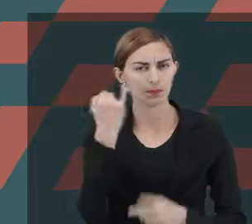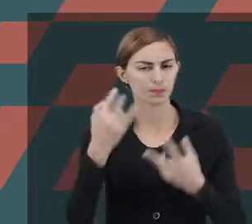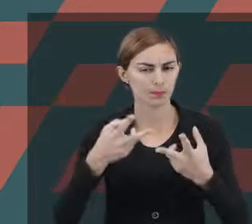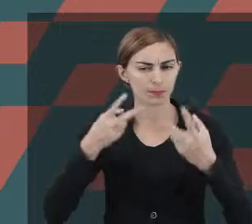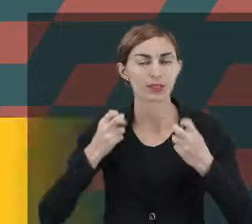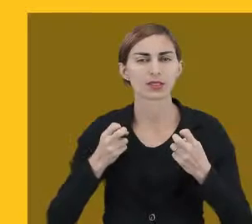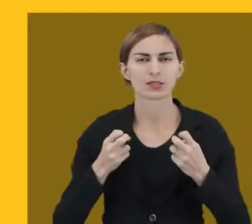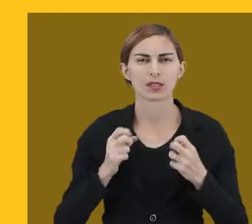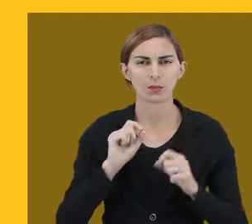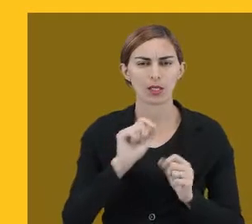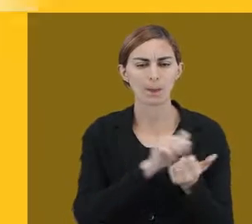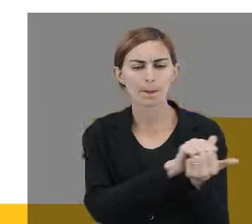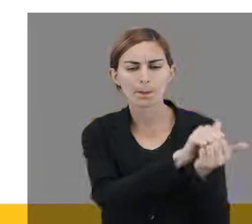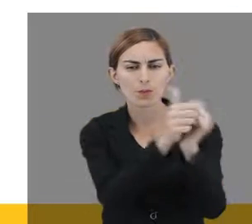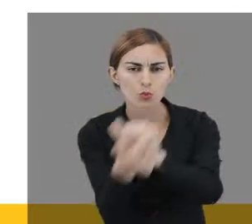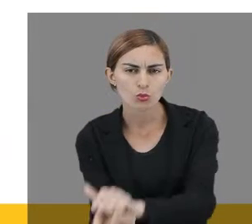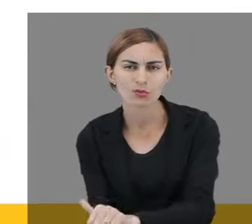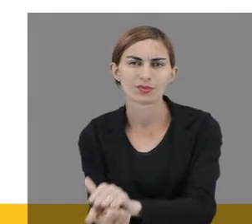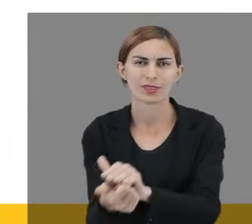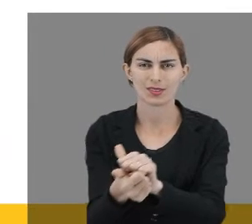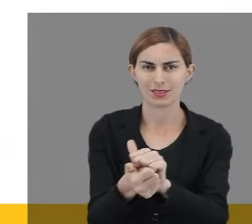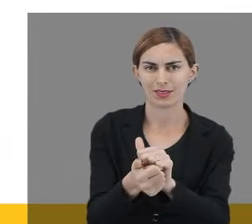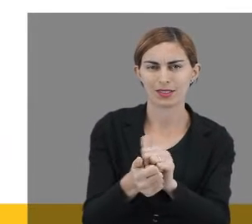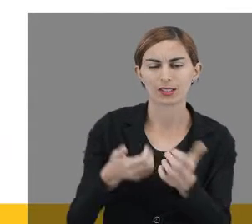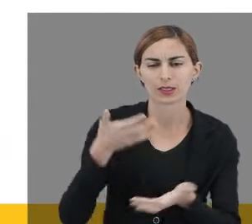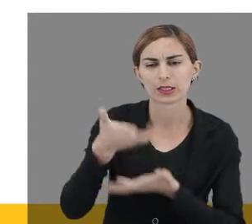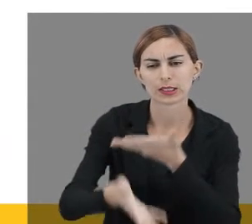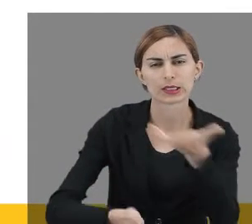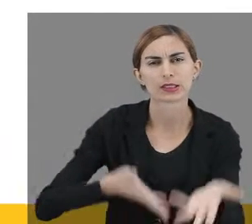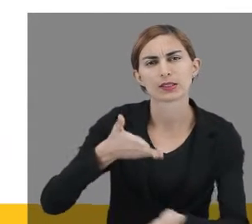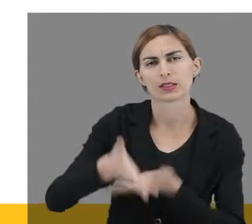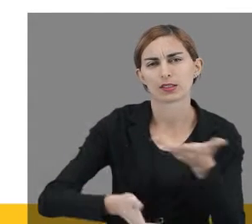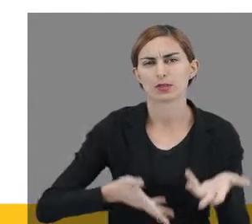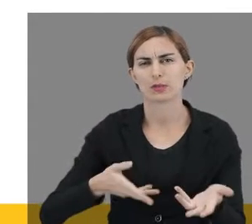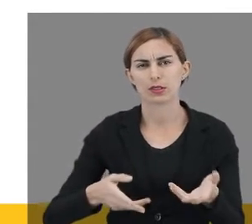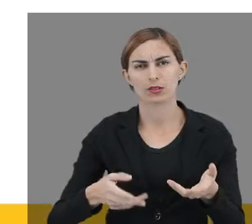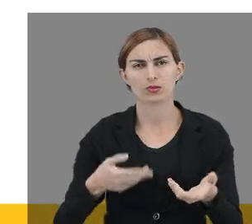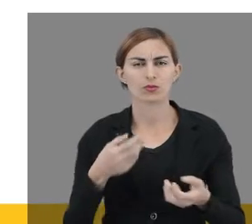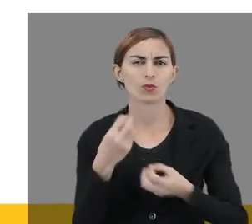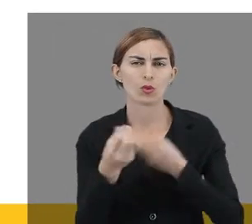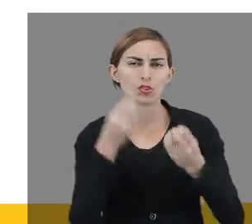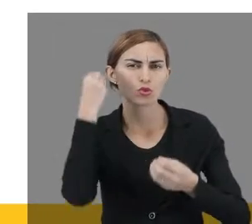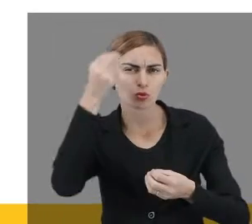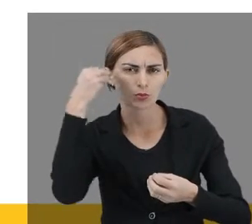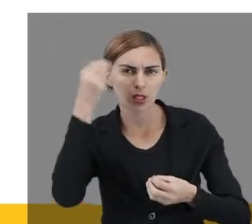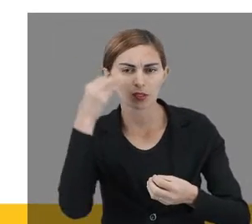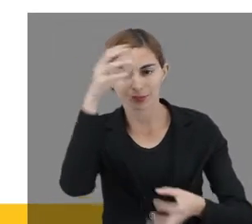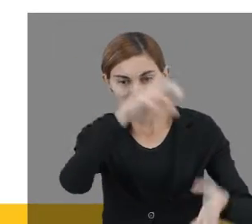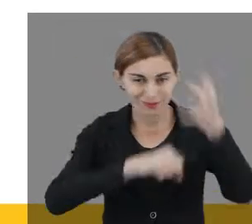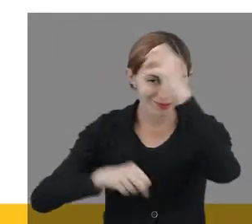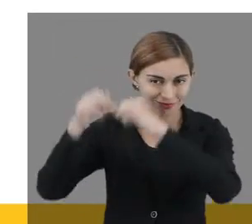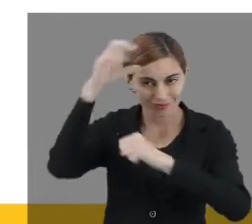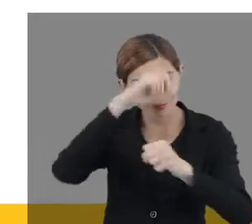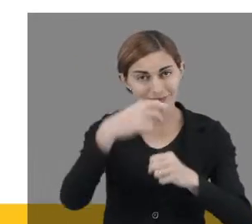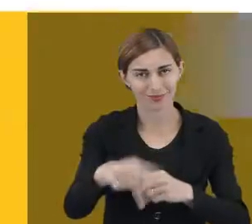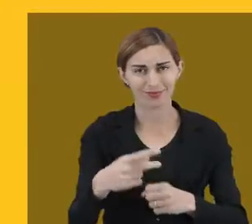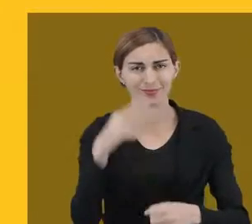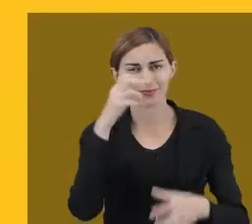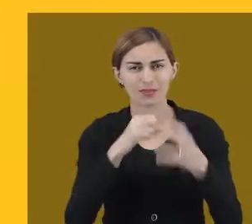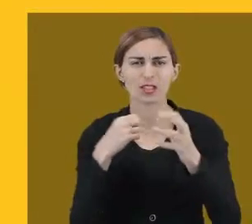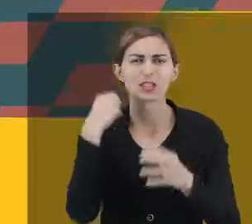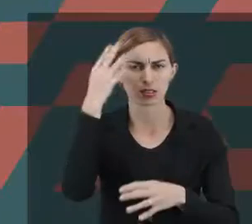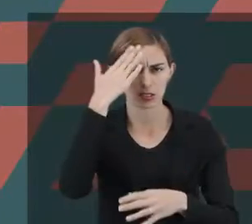perceber é acerca da adequação e da eficiência dos tratamentos. Importante também ver essas experiências de aprendizagem.